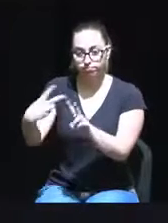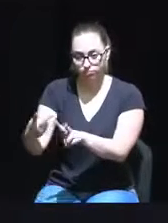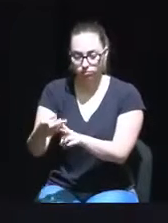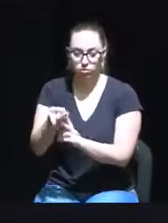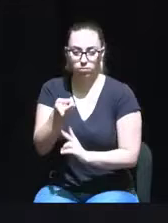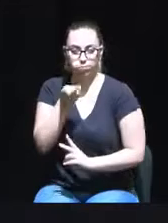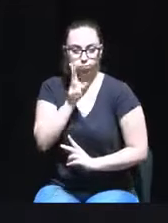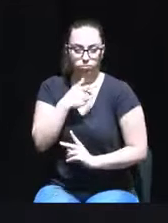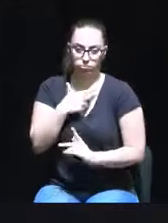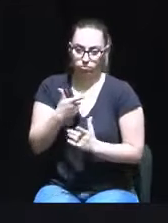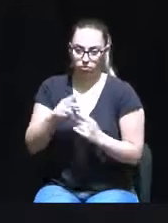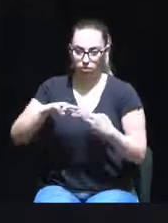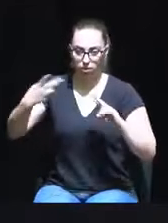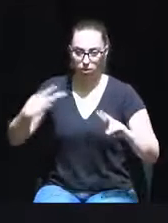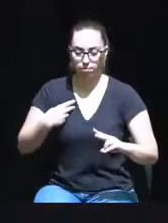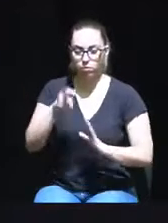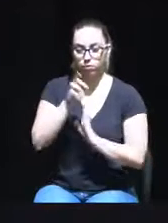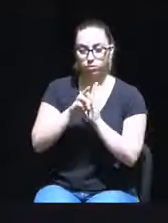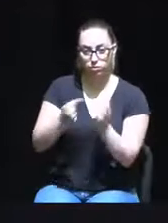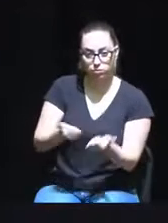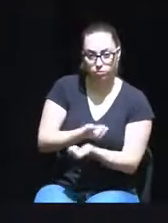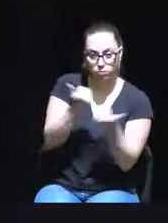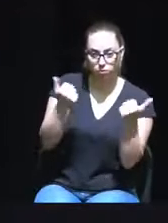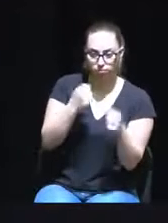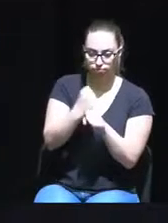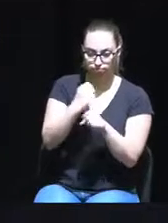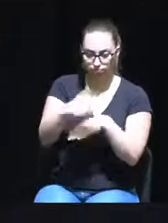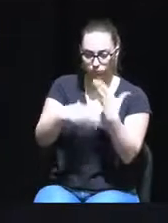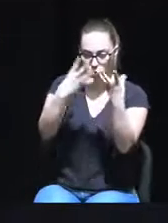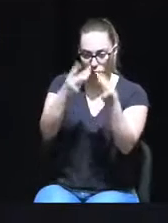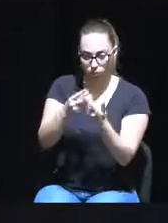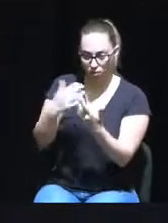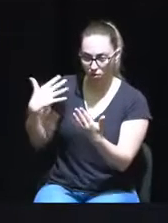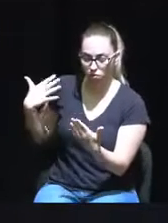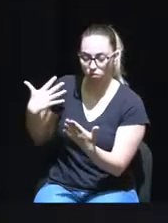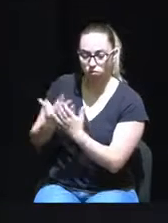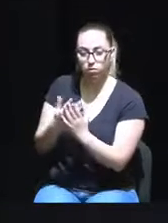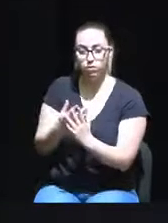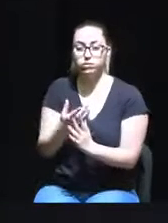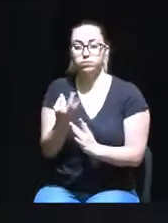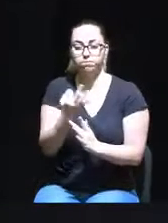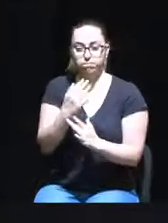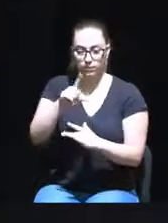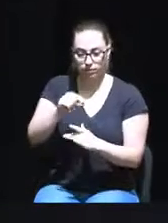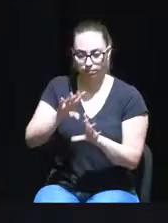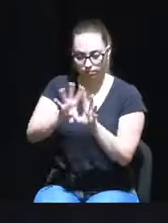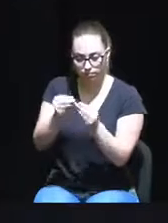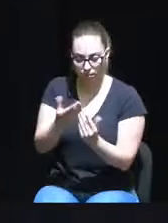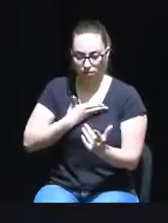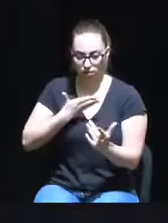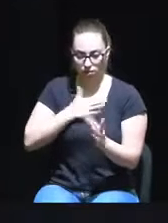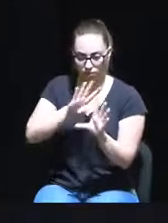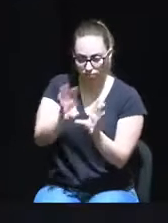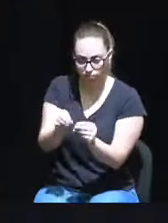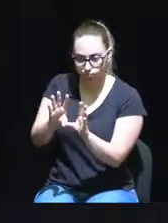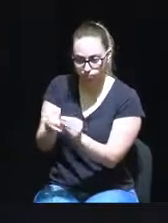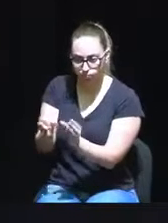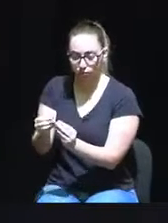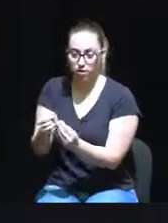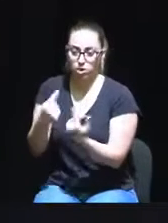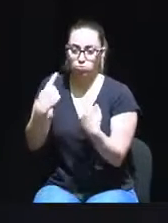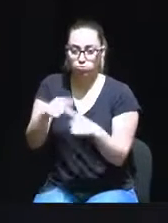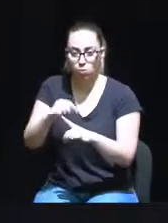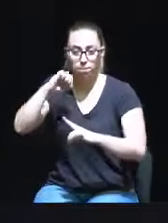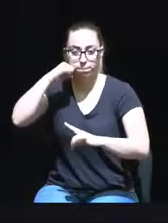Camarário. O relatório aponta para uma melhoria do desempenho orçamental dos últimos anos, com a contínua consolidação da dívida, apenas perturbada pela